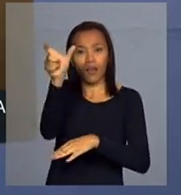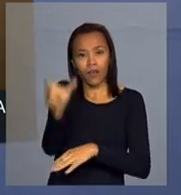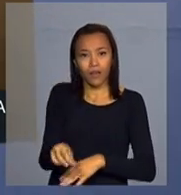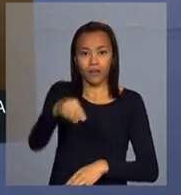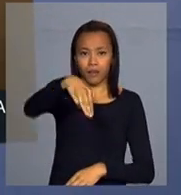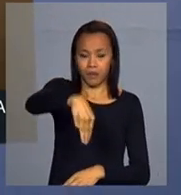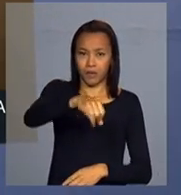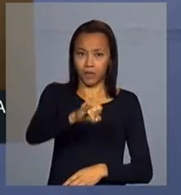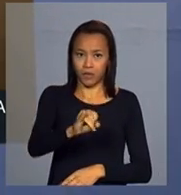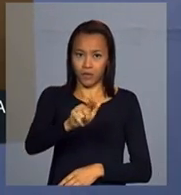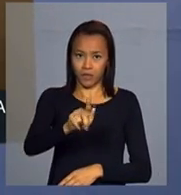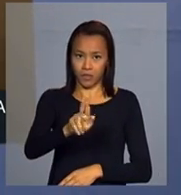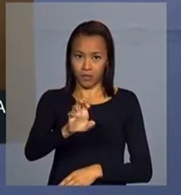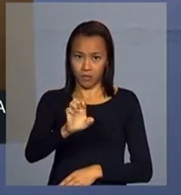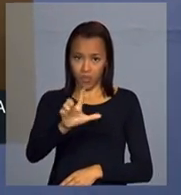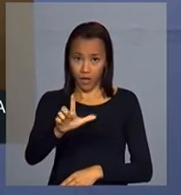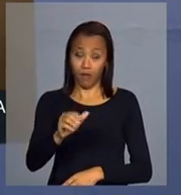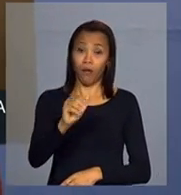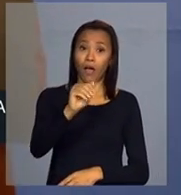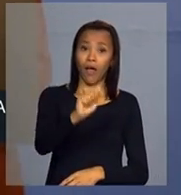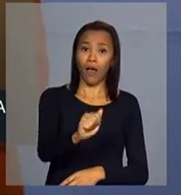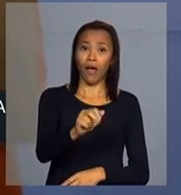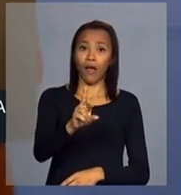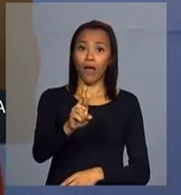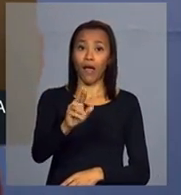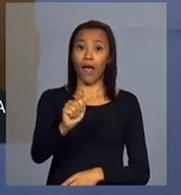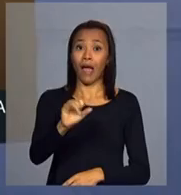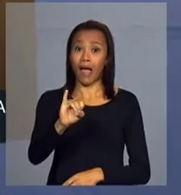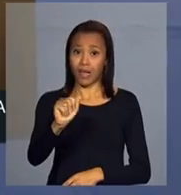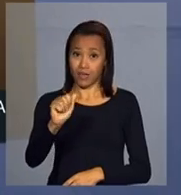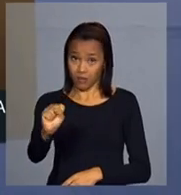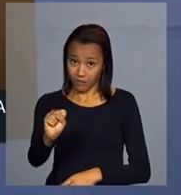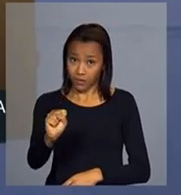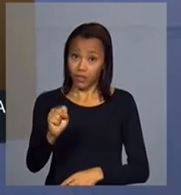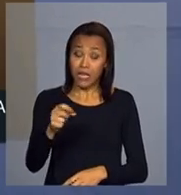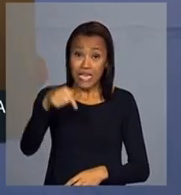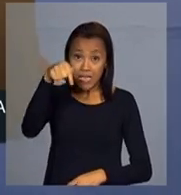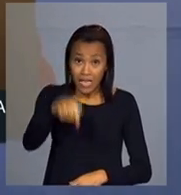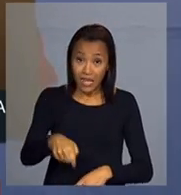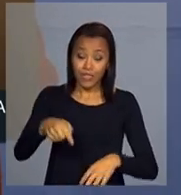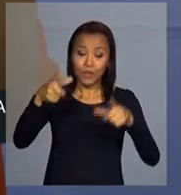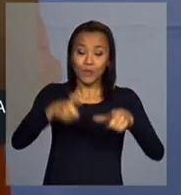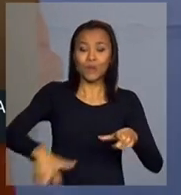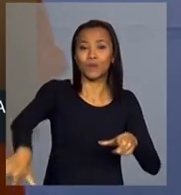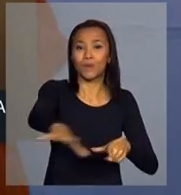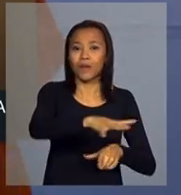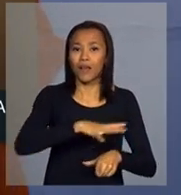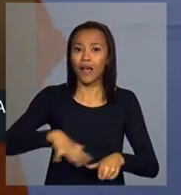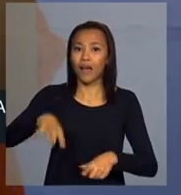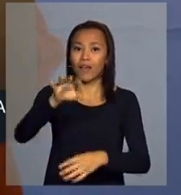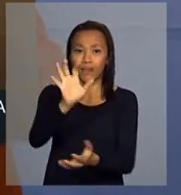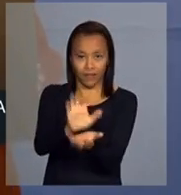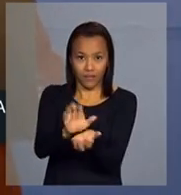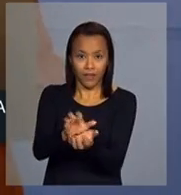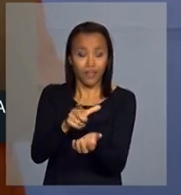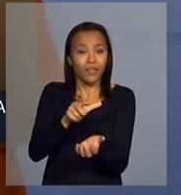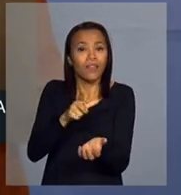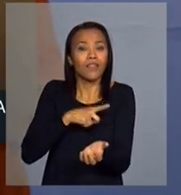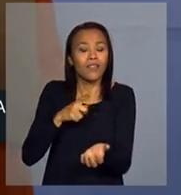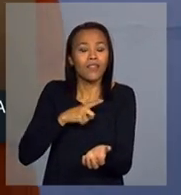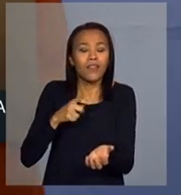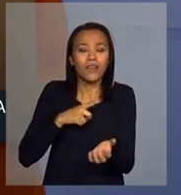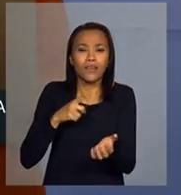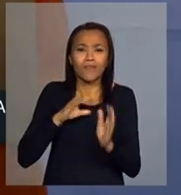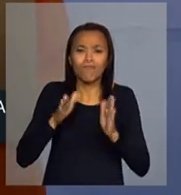E essa terra, para mim também, tem um aspecto muito especial.